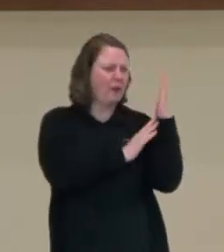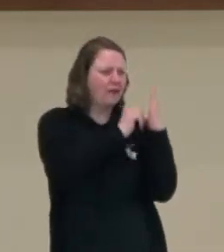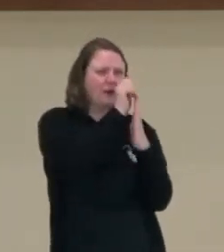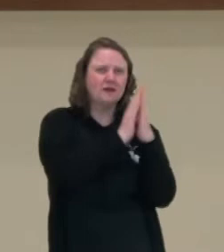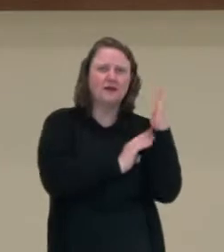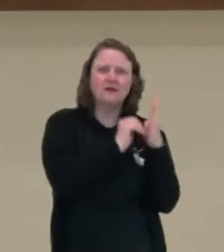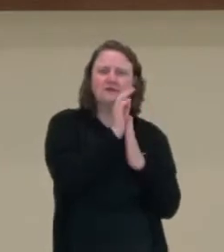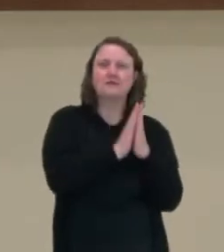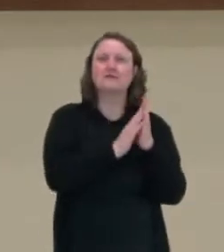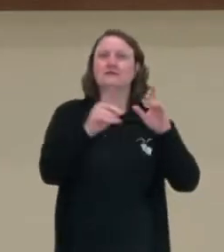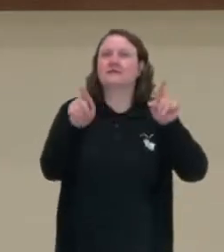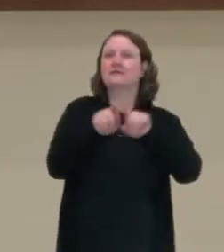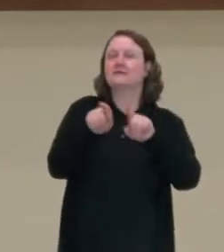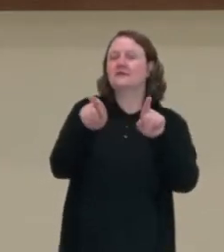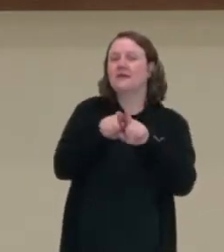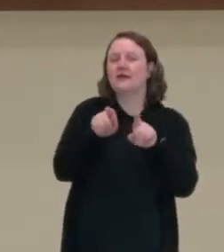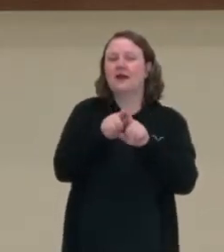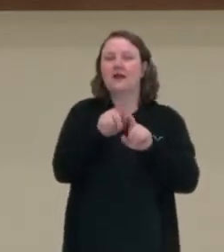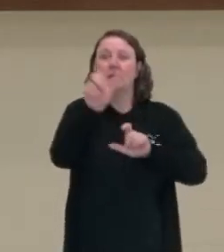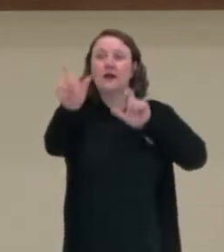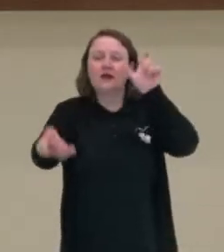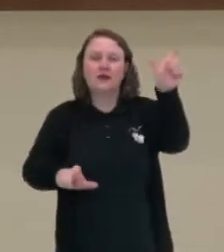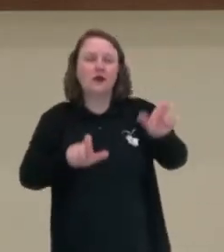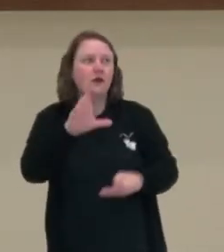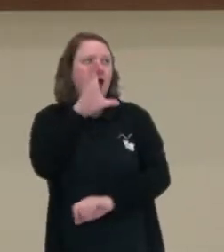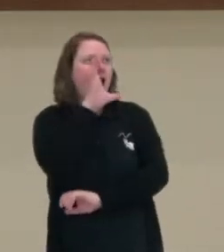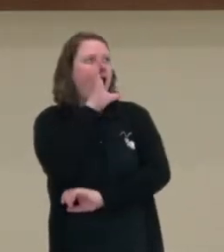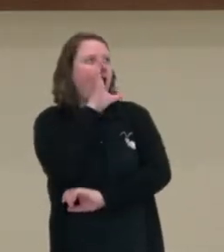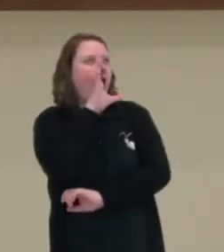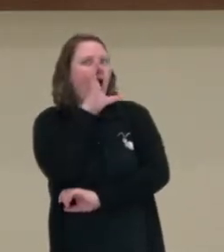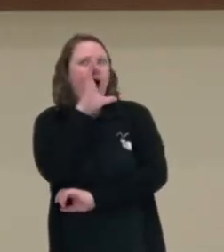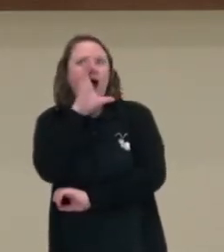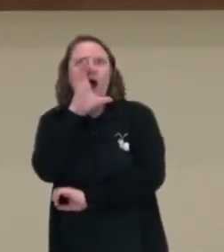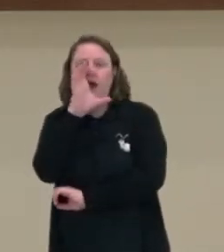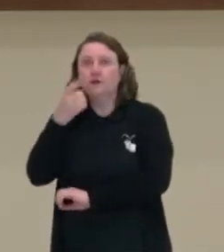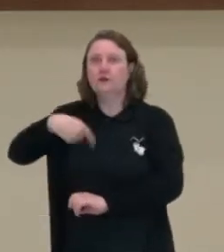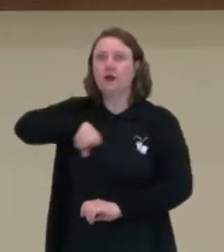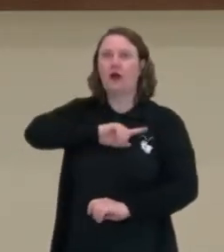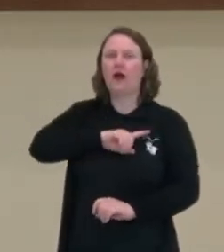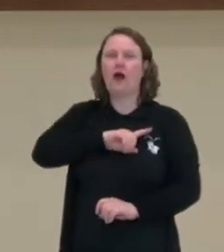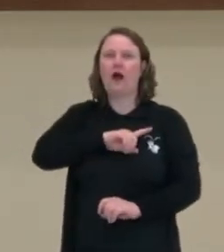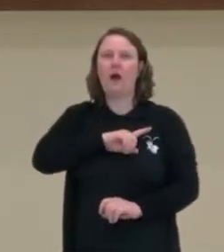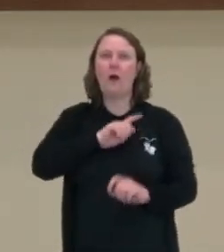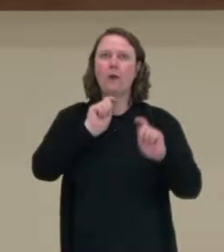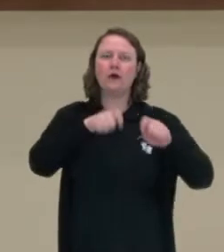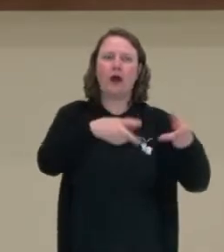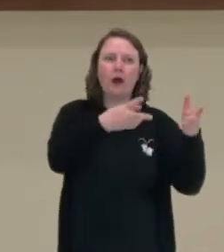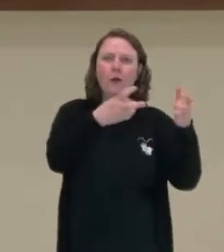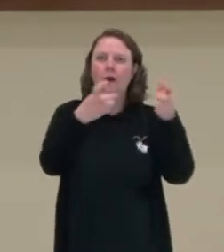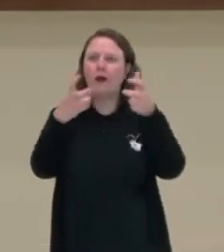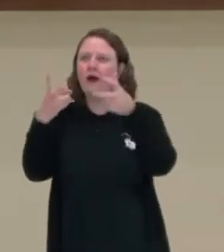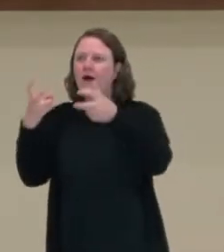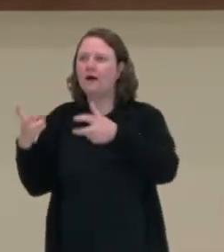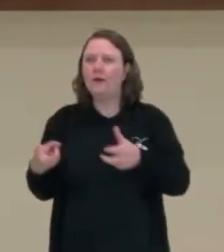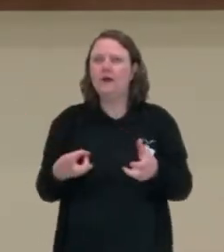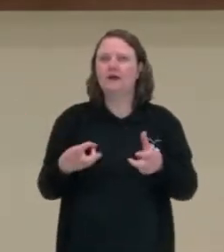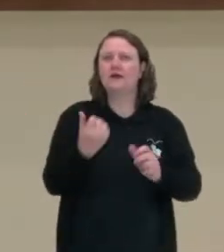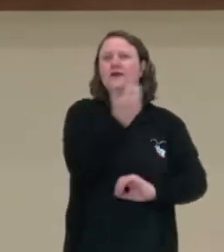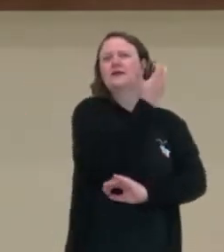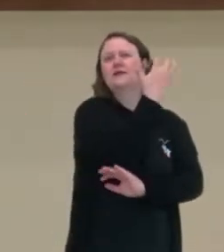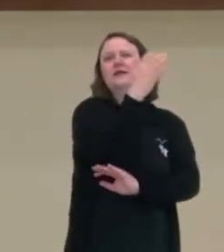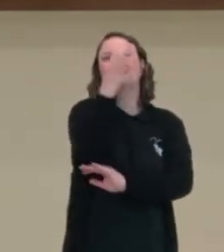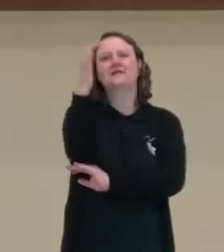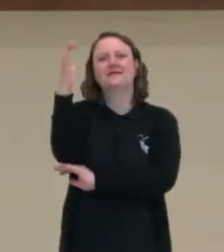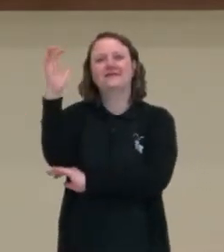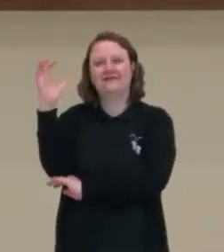levar aos apreciadores, ou seja, até nós, essa maravilha que é a natureza